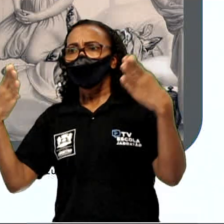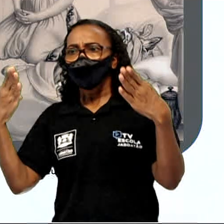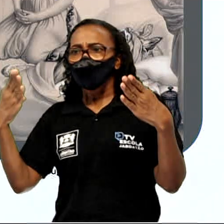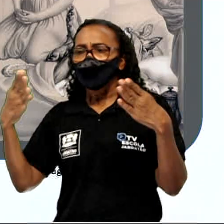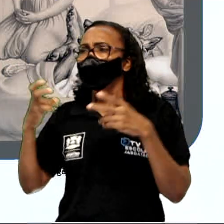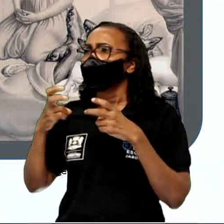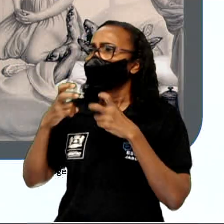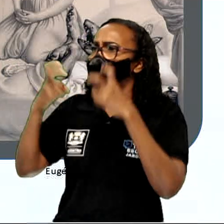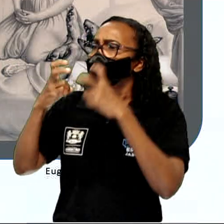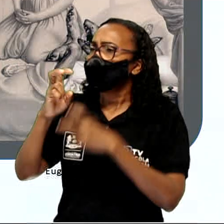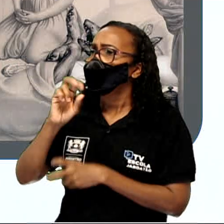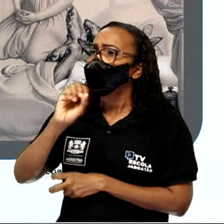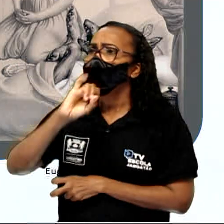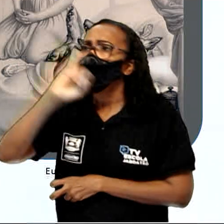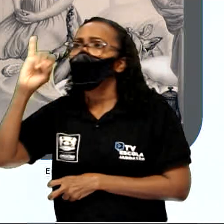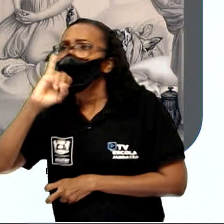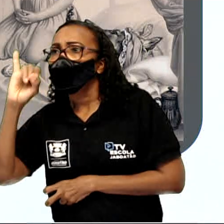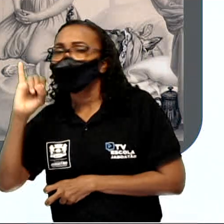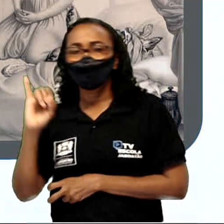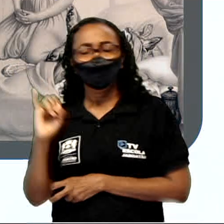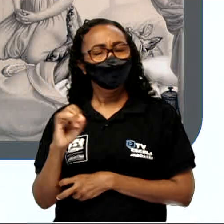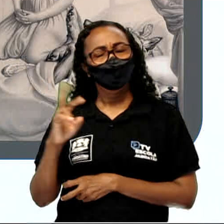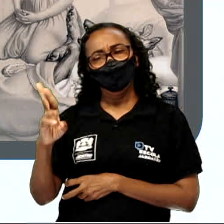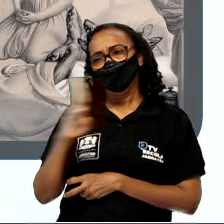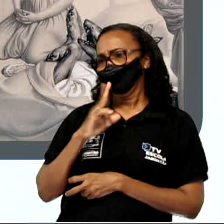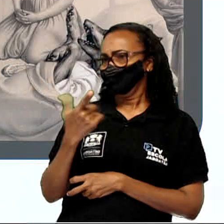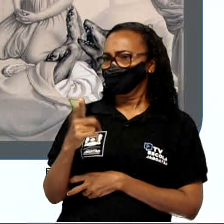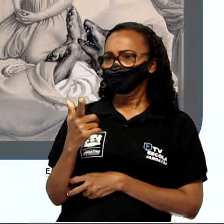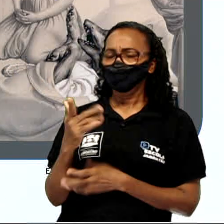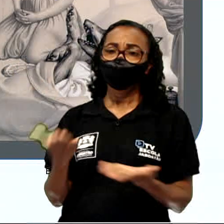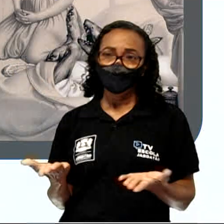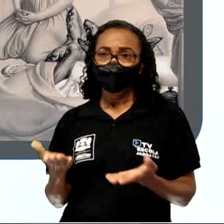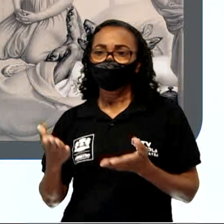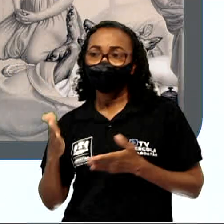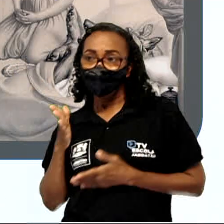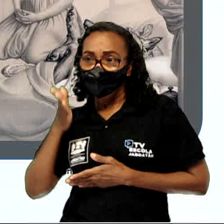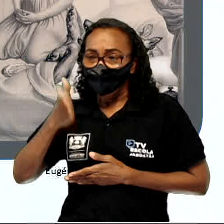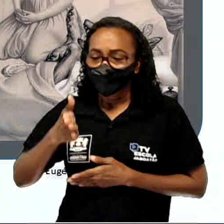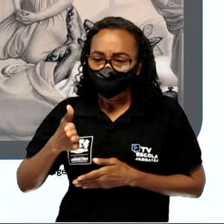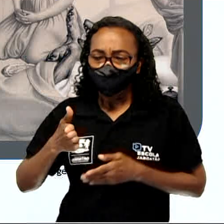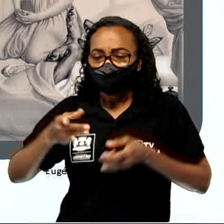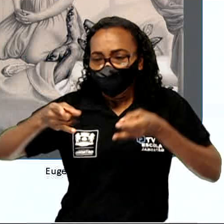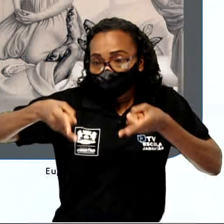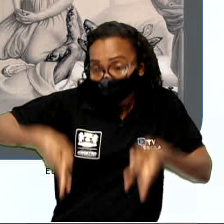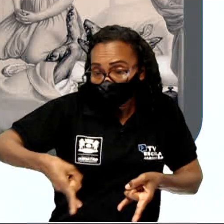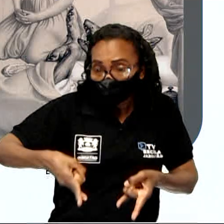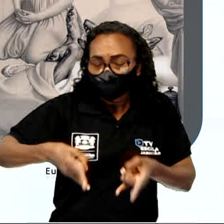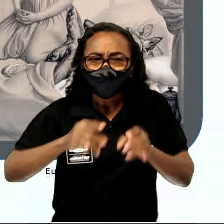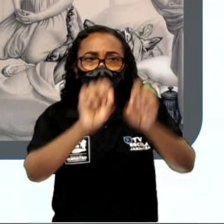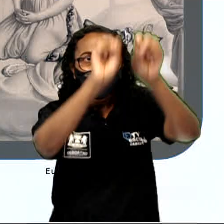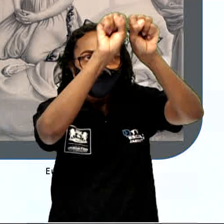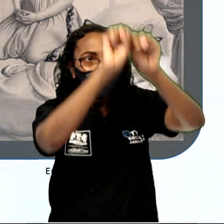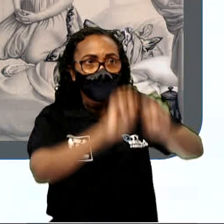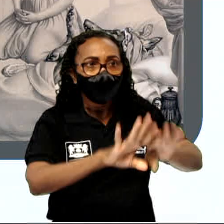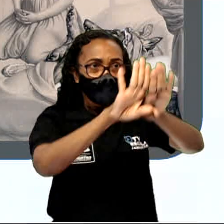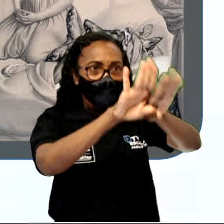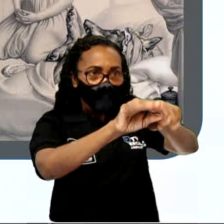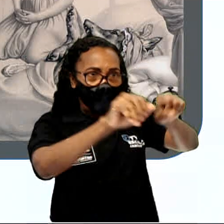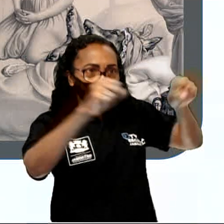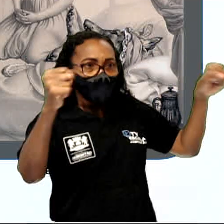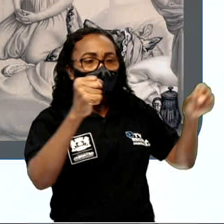olá, mas não houve resposta. Foi então até a cama e abriu as cortinas. Lá estava sua avó,